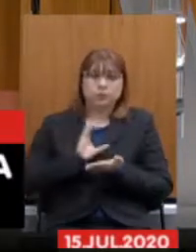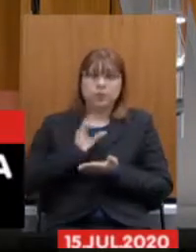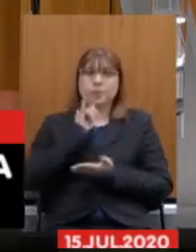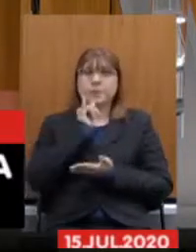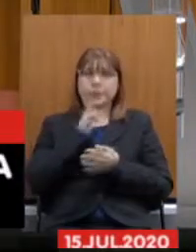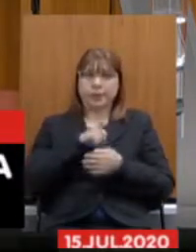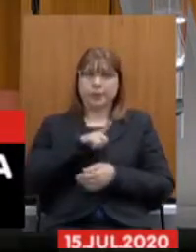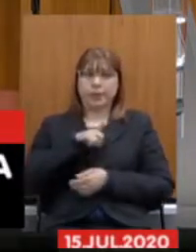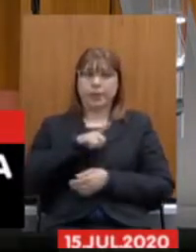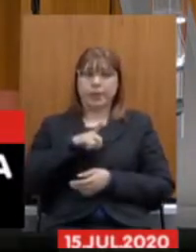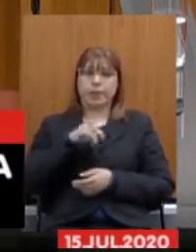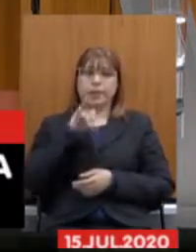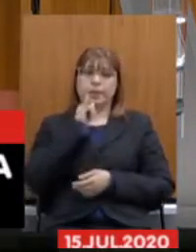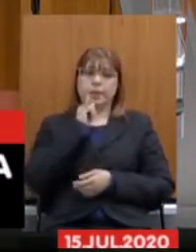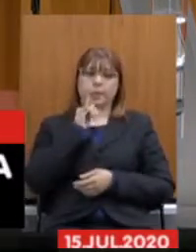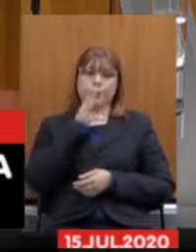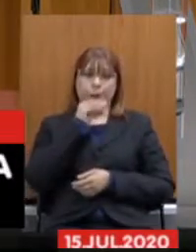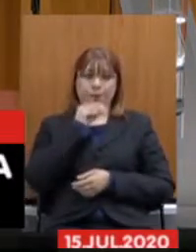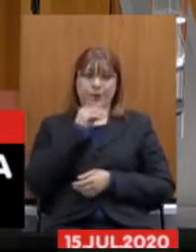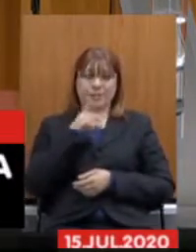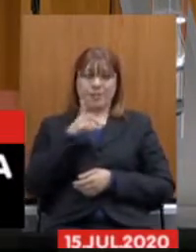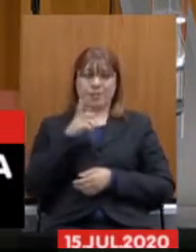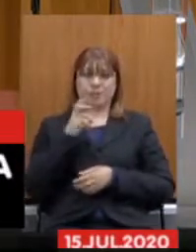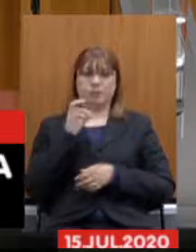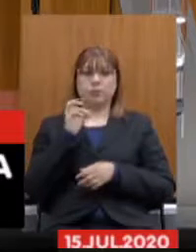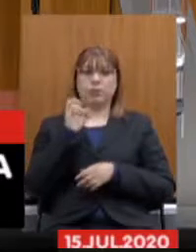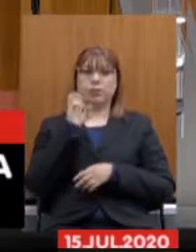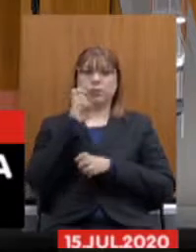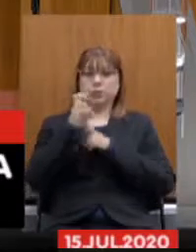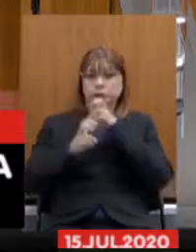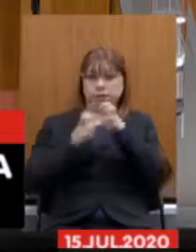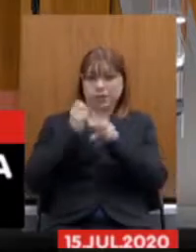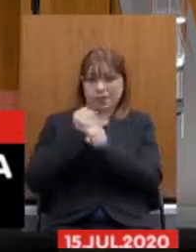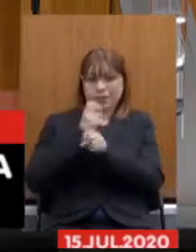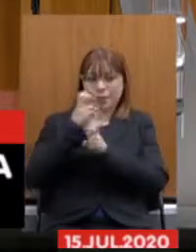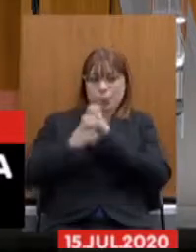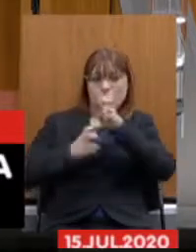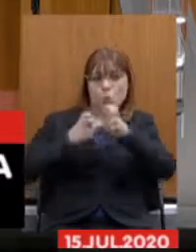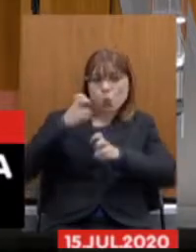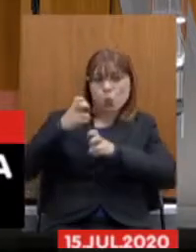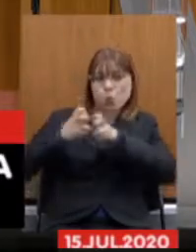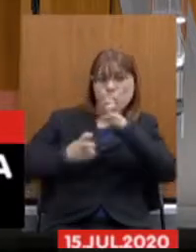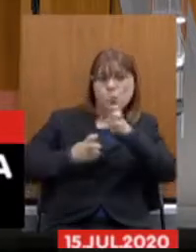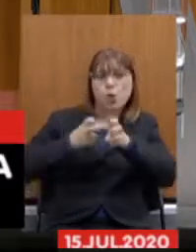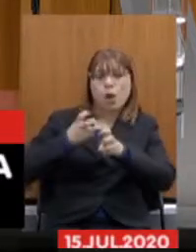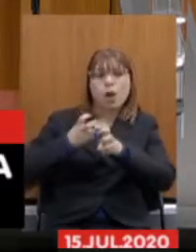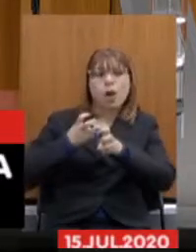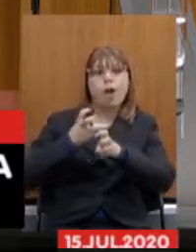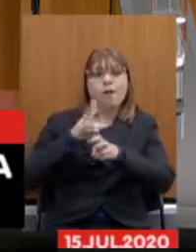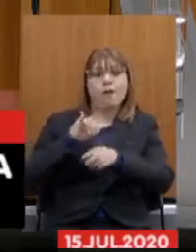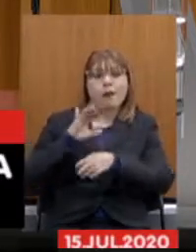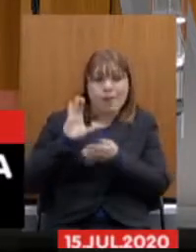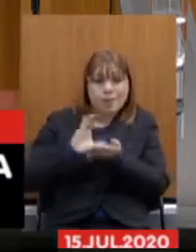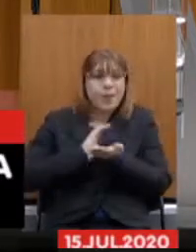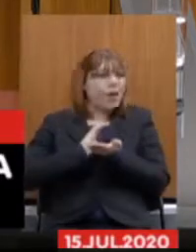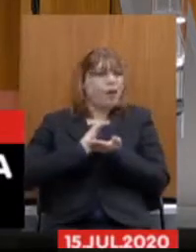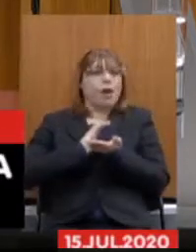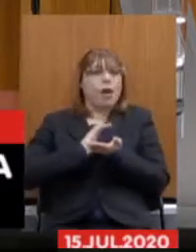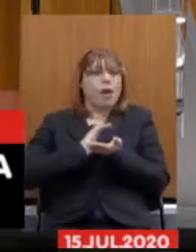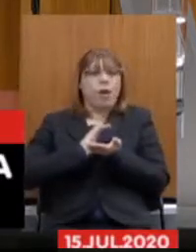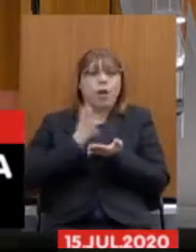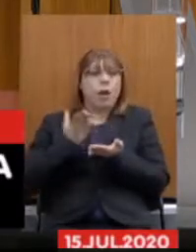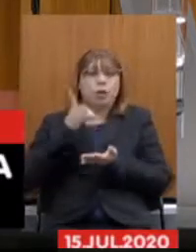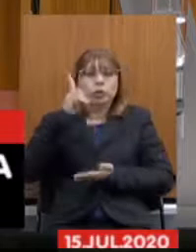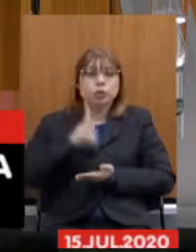por exemplo um quinquênio daqui a um mês ele só vai poder requerer esse